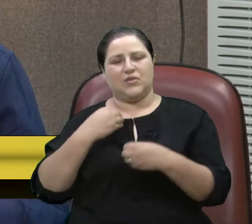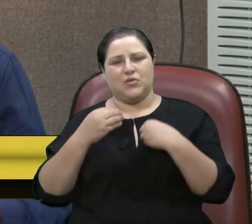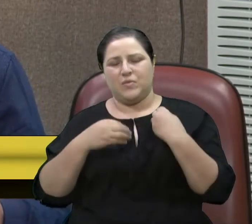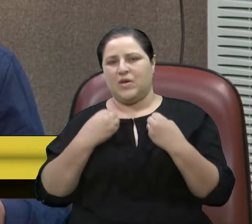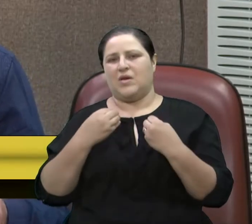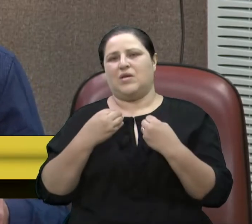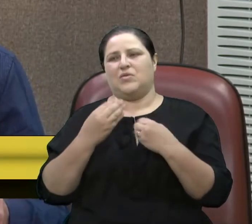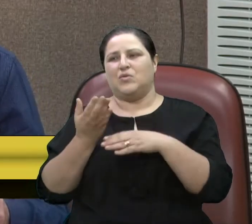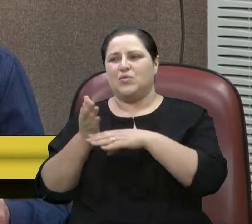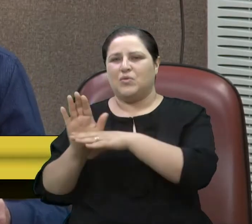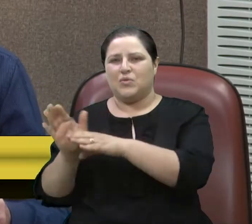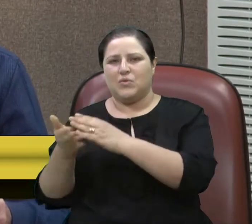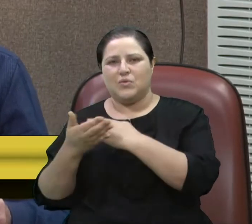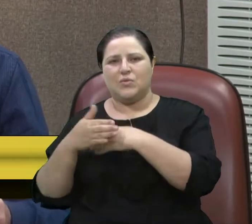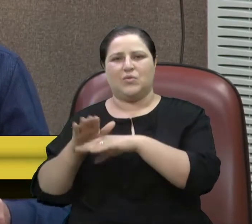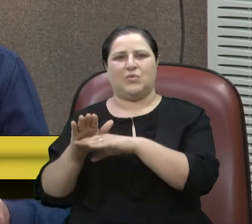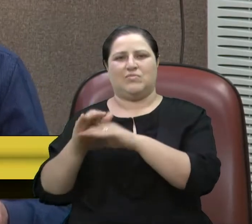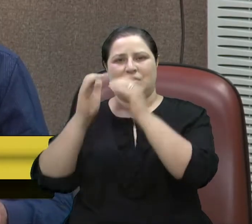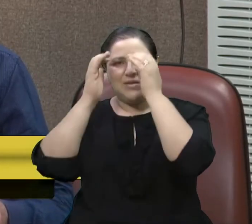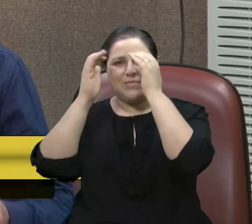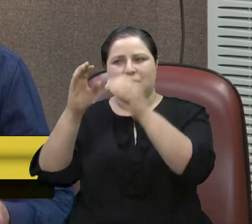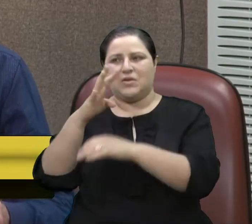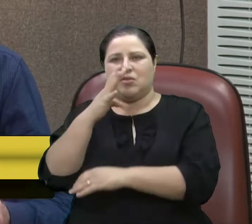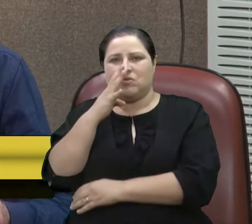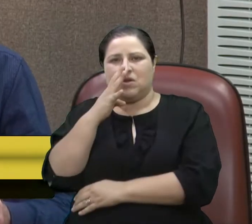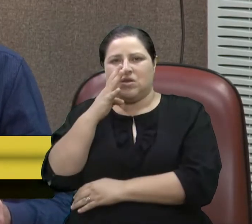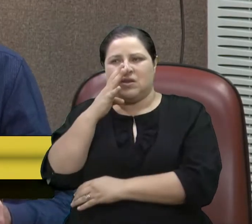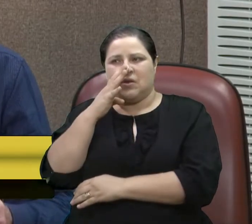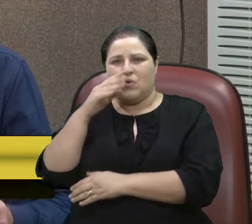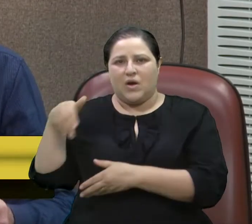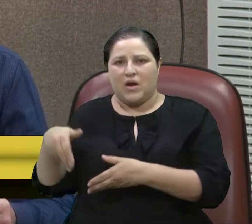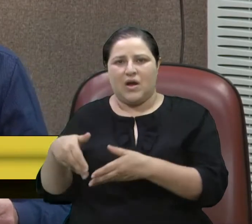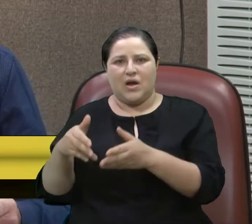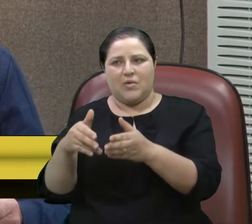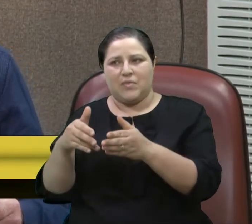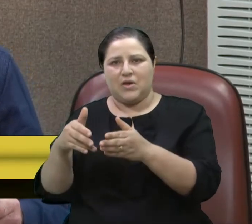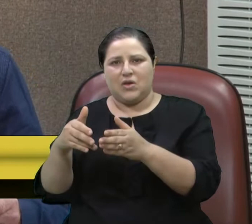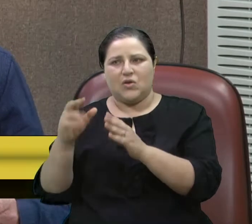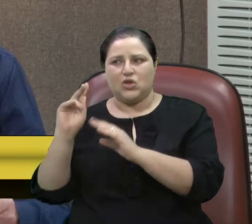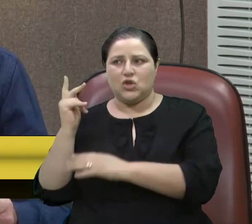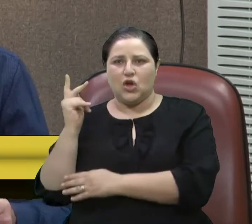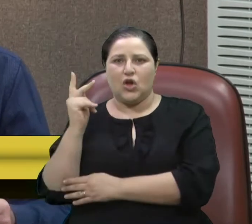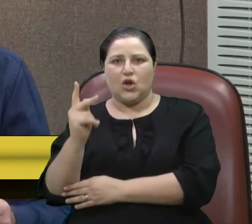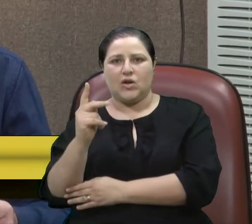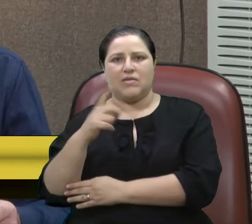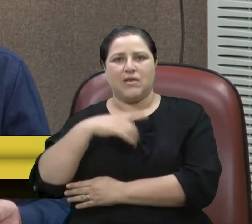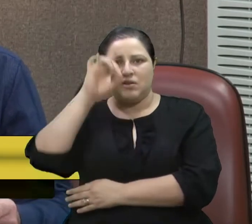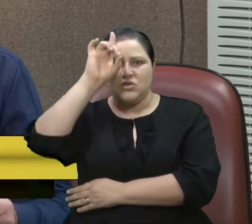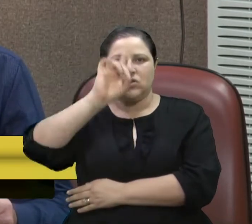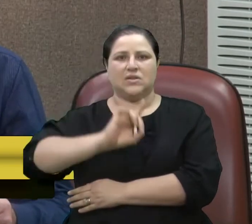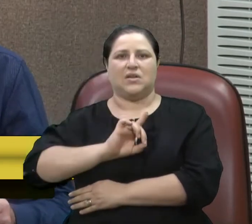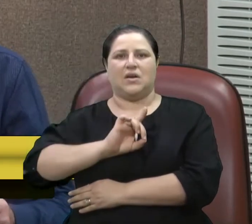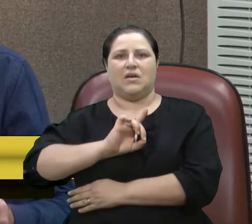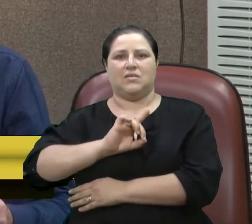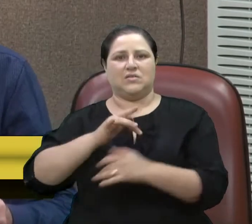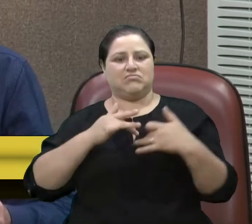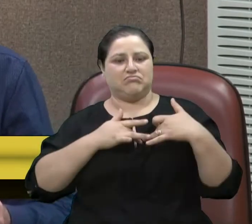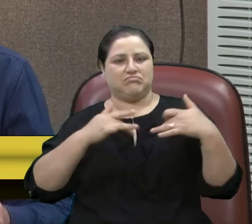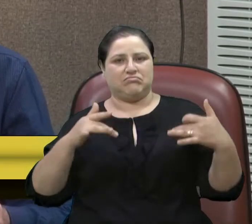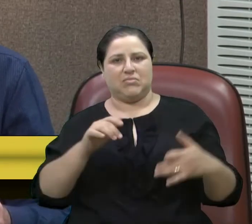e o nosso respeito por uma trajetória marcada pela dignidade e pelo altruísmo,